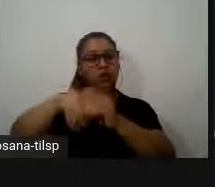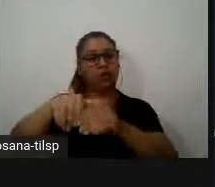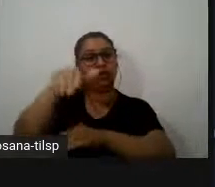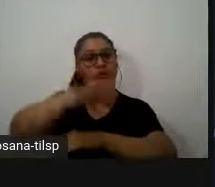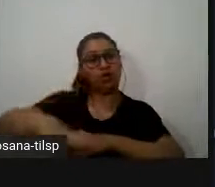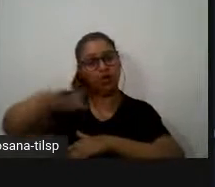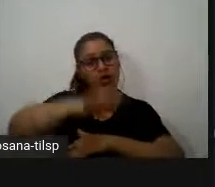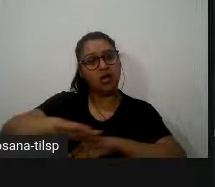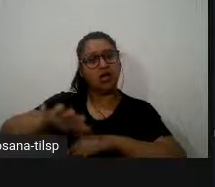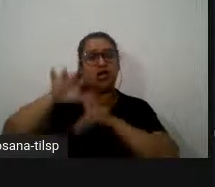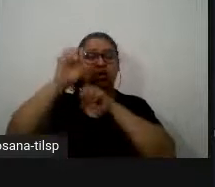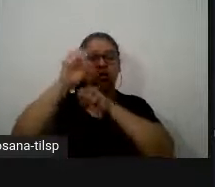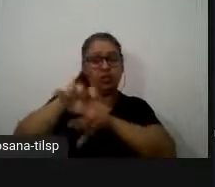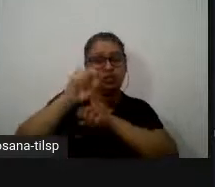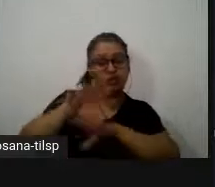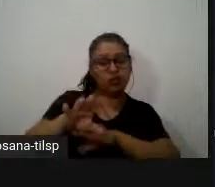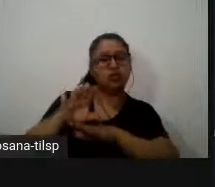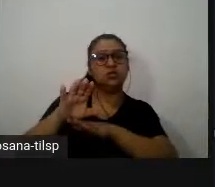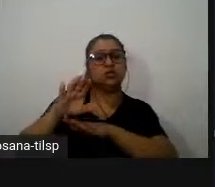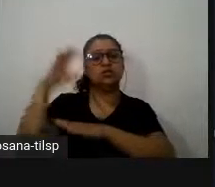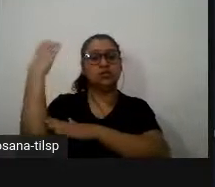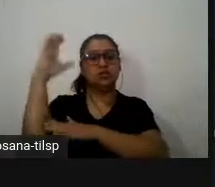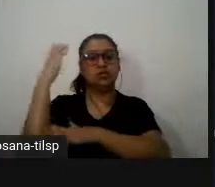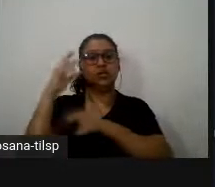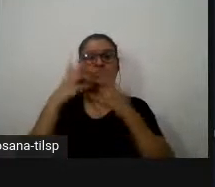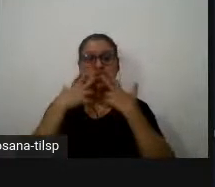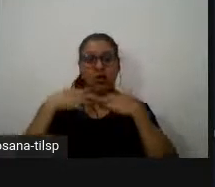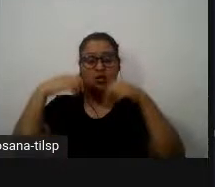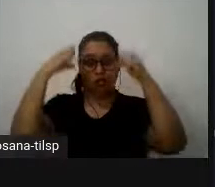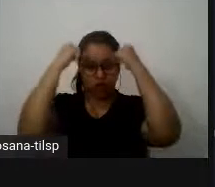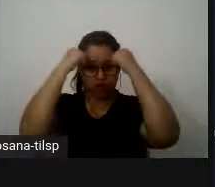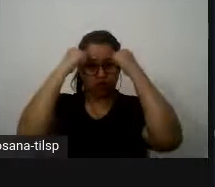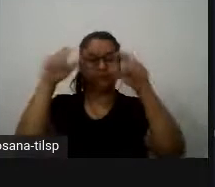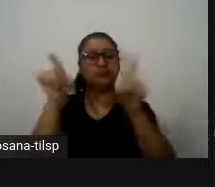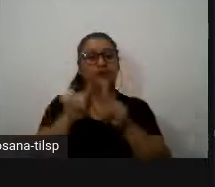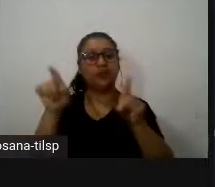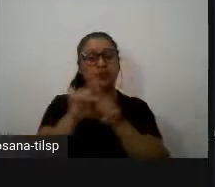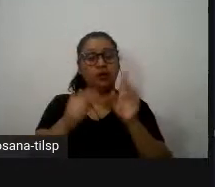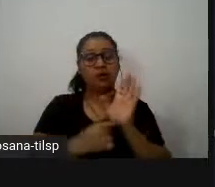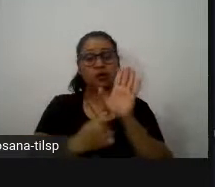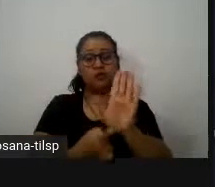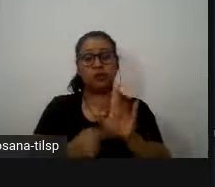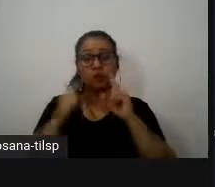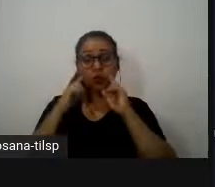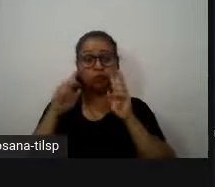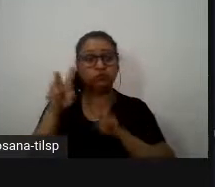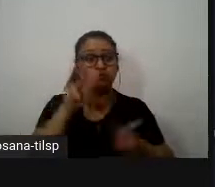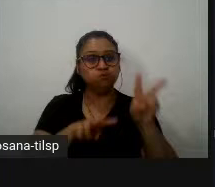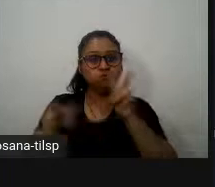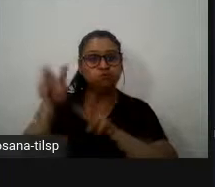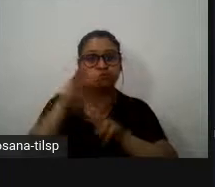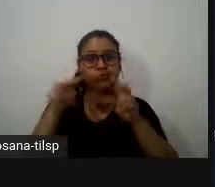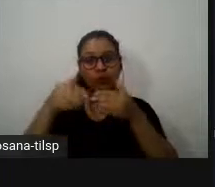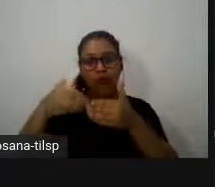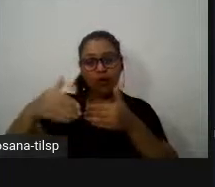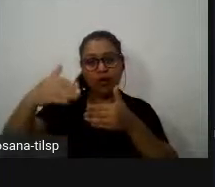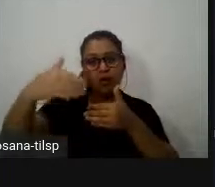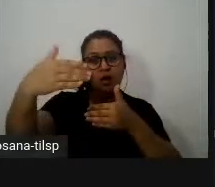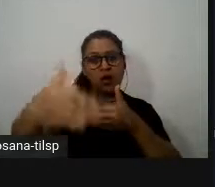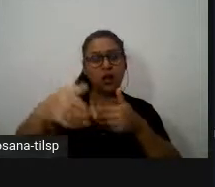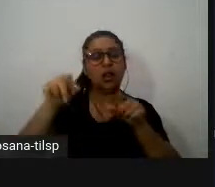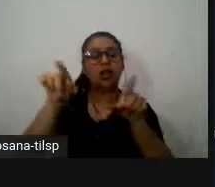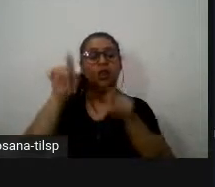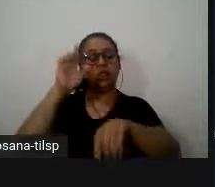formação e também ciências da linguagem mas a verdade é que quando nós observamos o que é que aconteceu ao longo desta pandemia